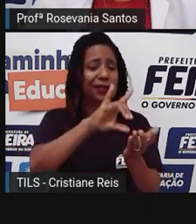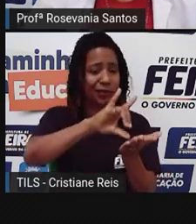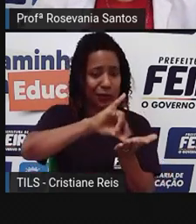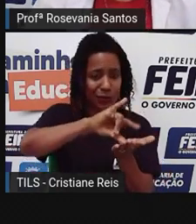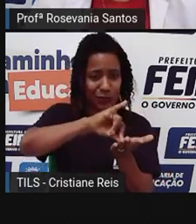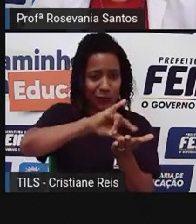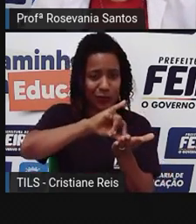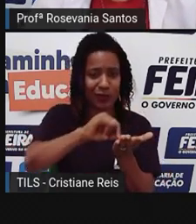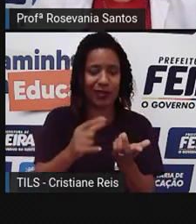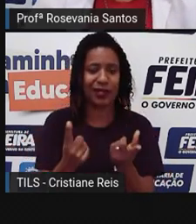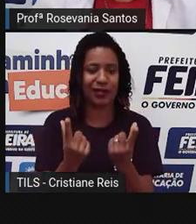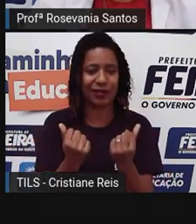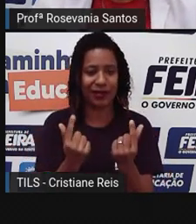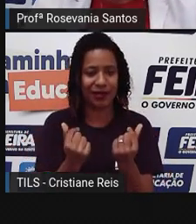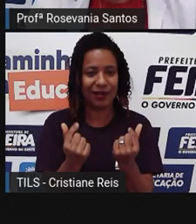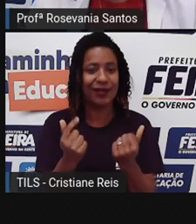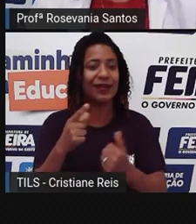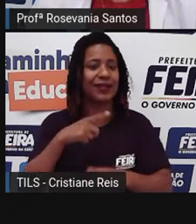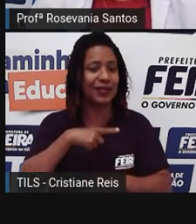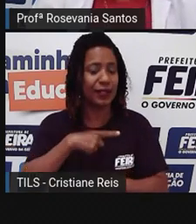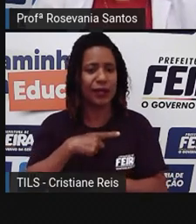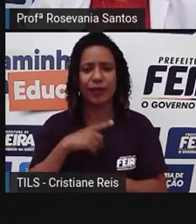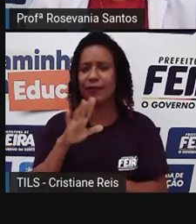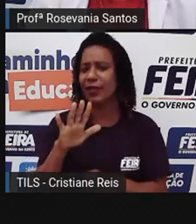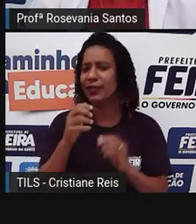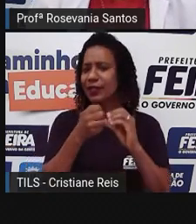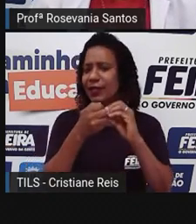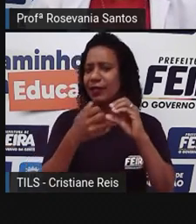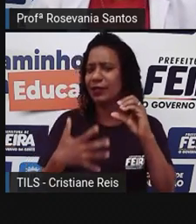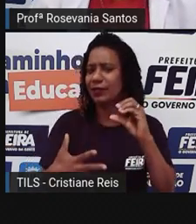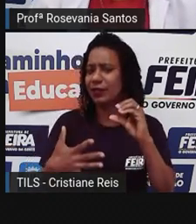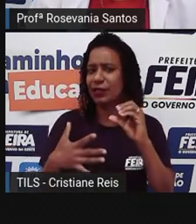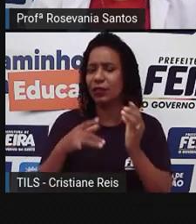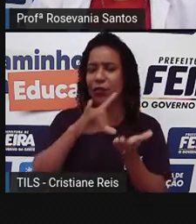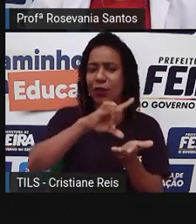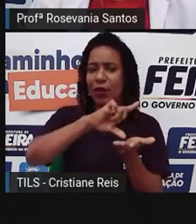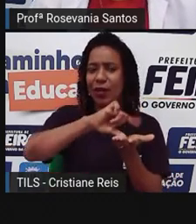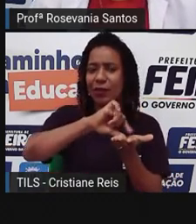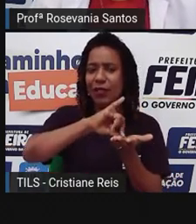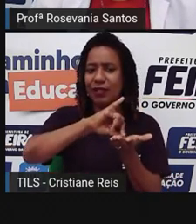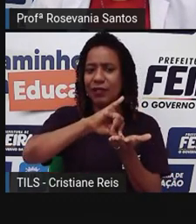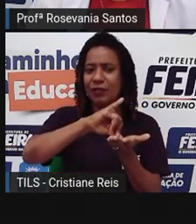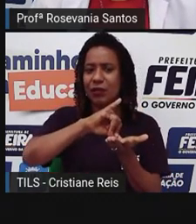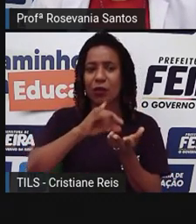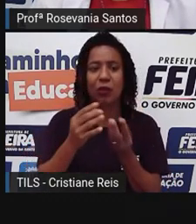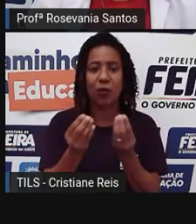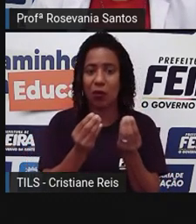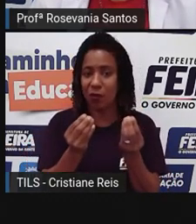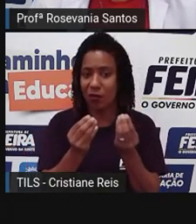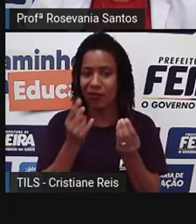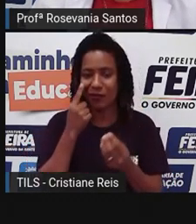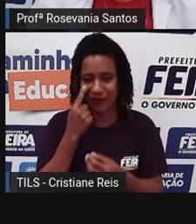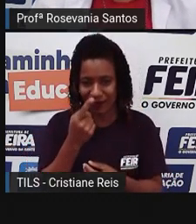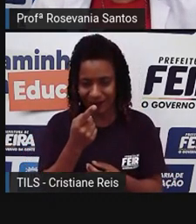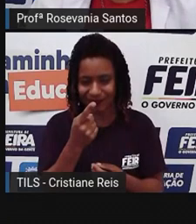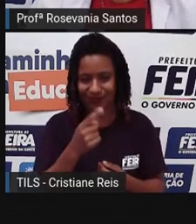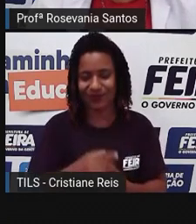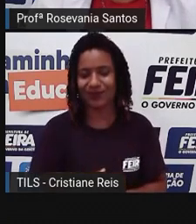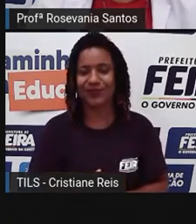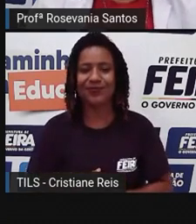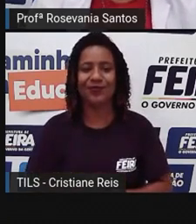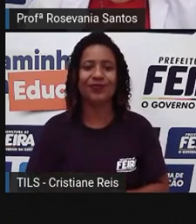características, né, do capitalismo. Vamos lá. Dentro dessas características do